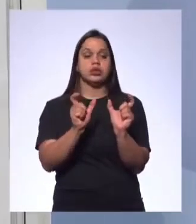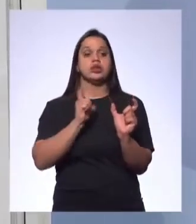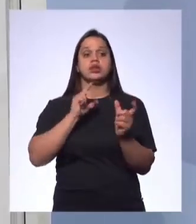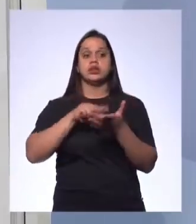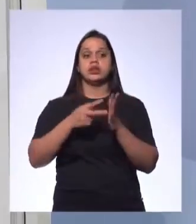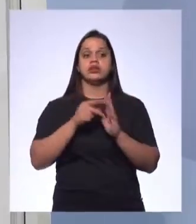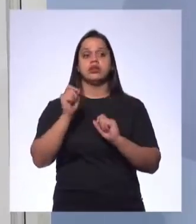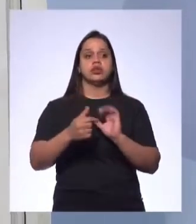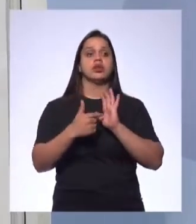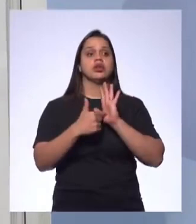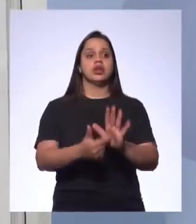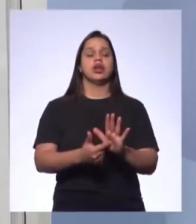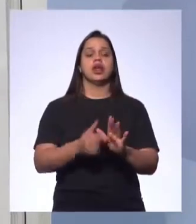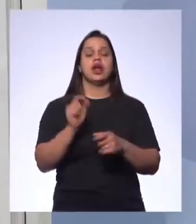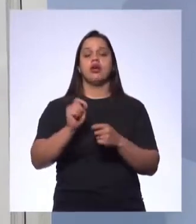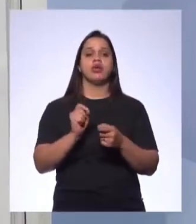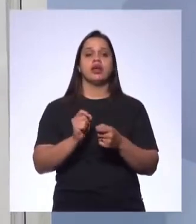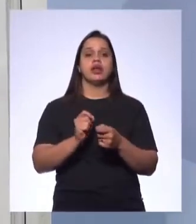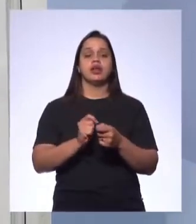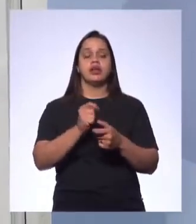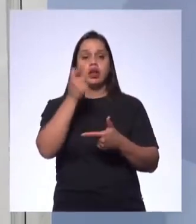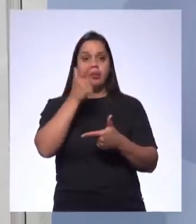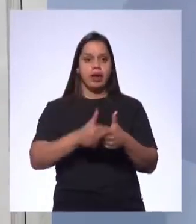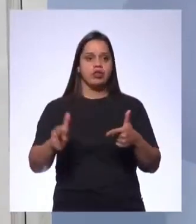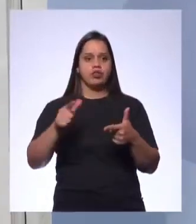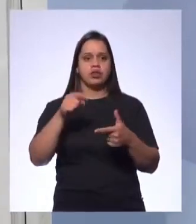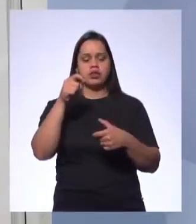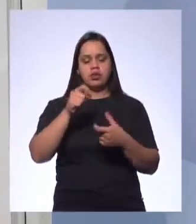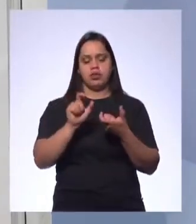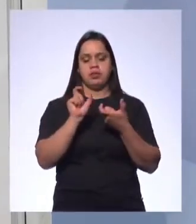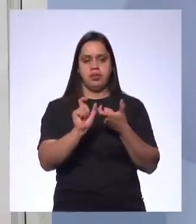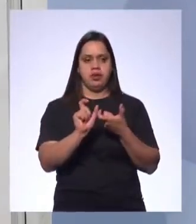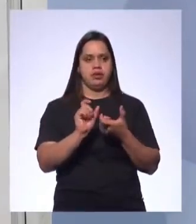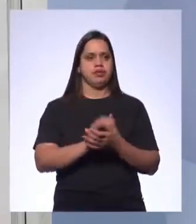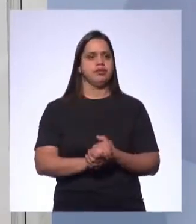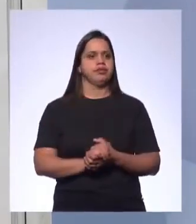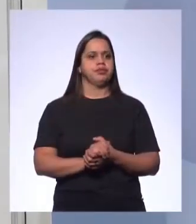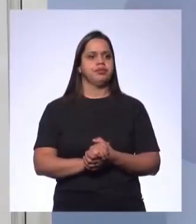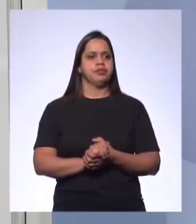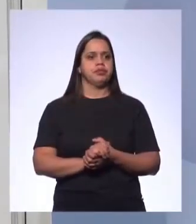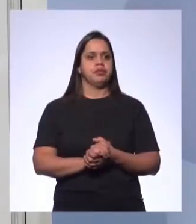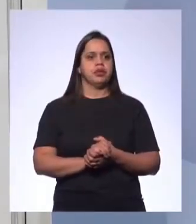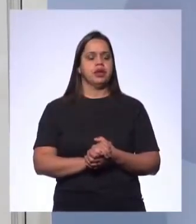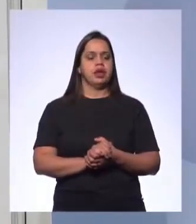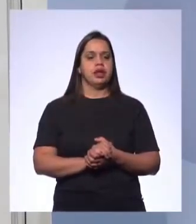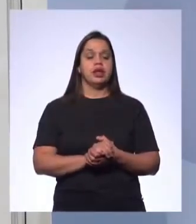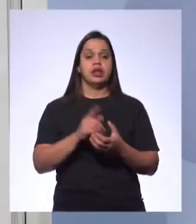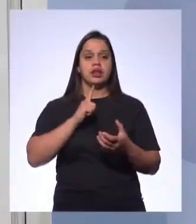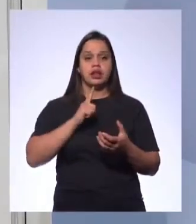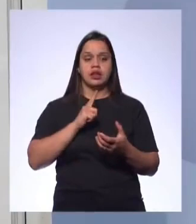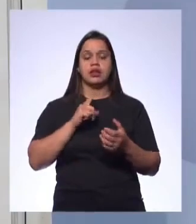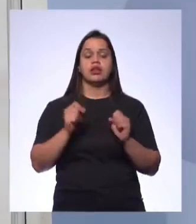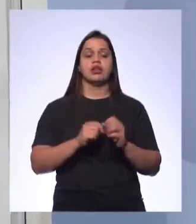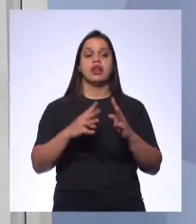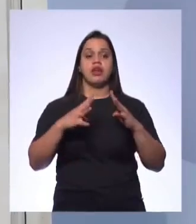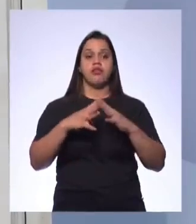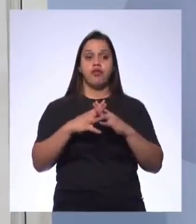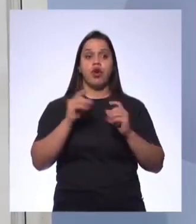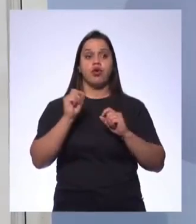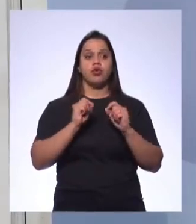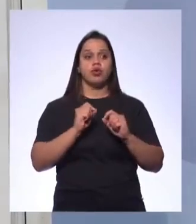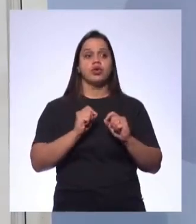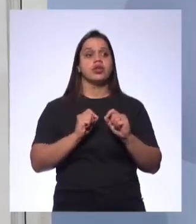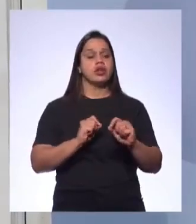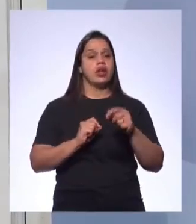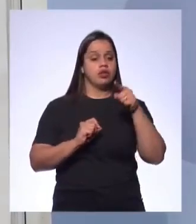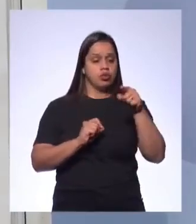ali mostra uma divisão silábica, tá certo? E os dois pontos ao lado da vogal, significa que são vogais longas,